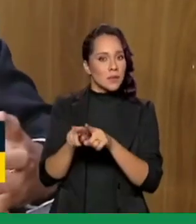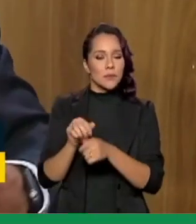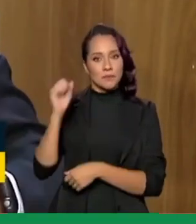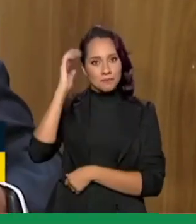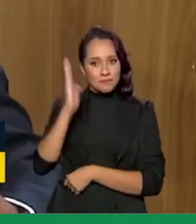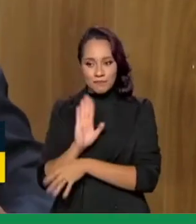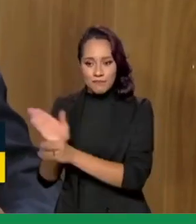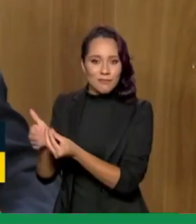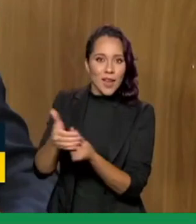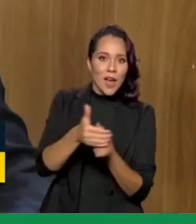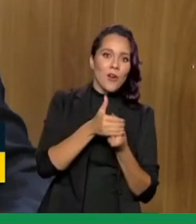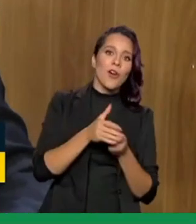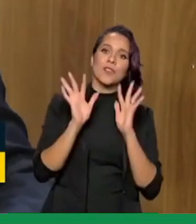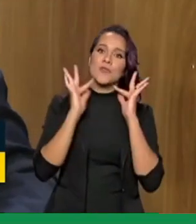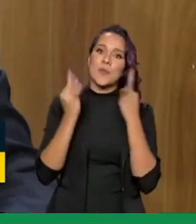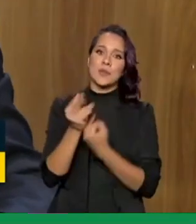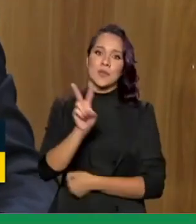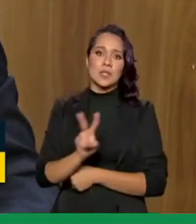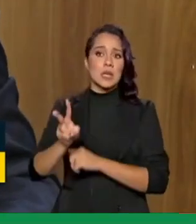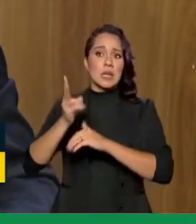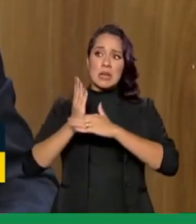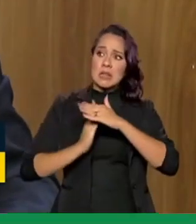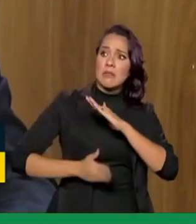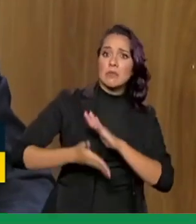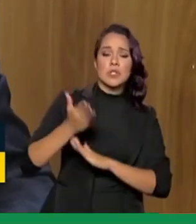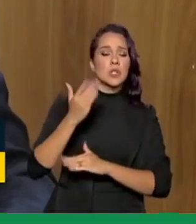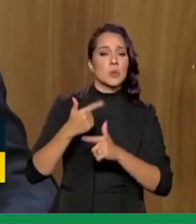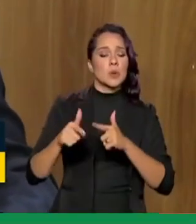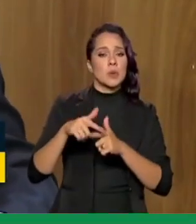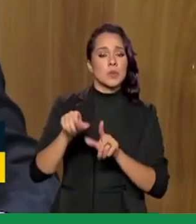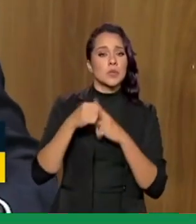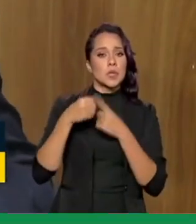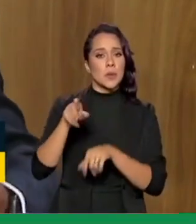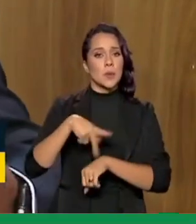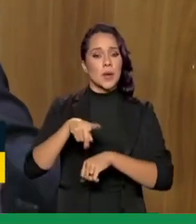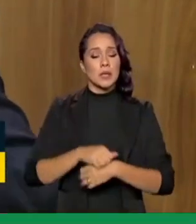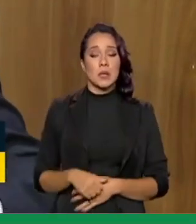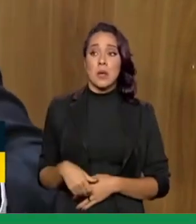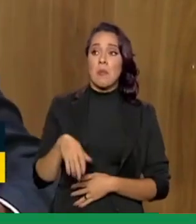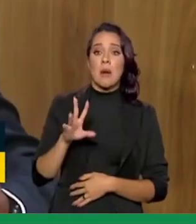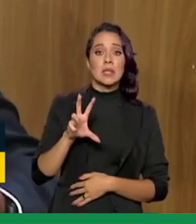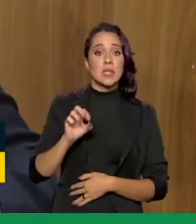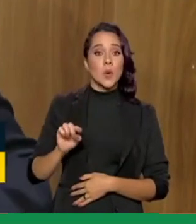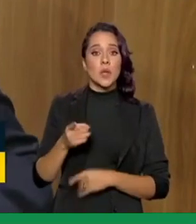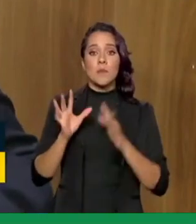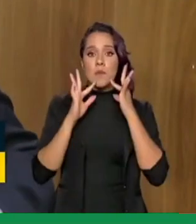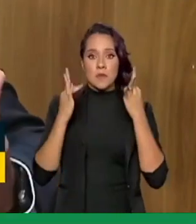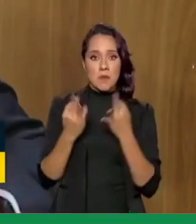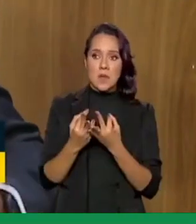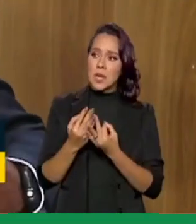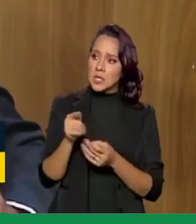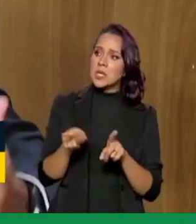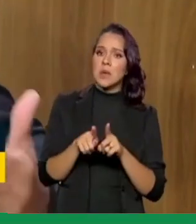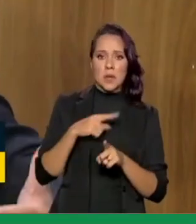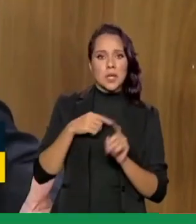Brasil também acolhe as famílias venezuelanas que estão fugindo de um caos social no seu país. E hoje, mais de 50 mil famílias venezuelanas também